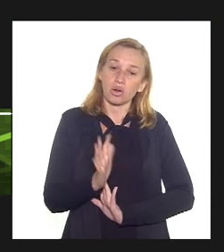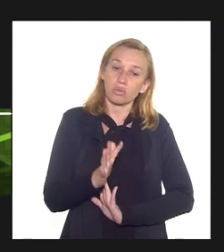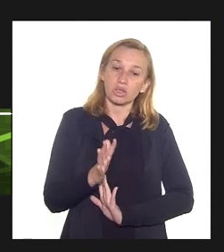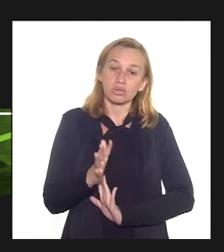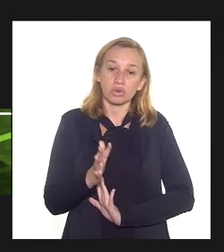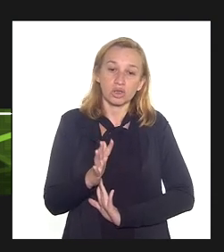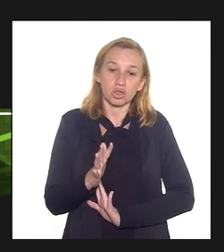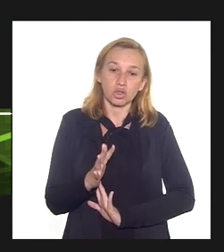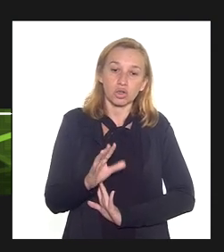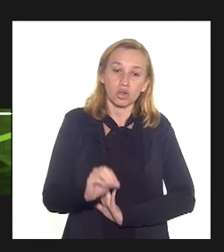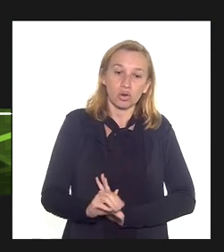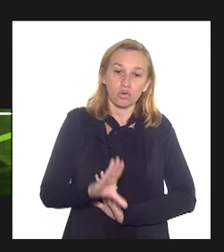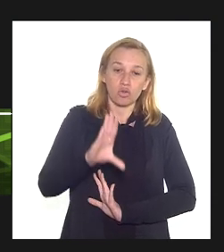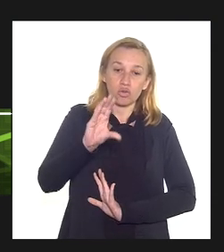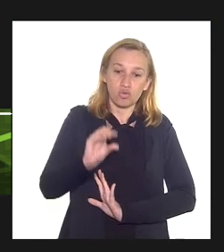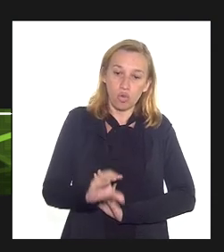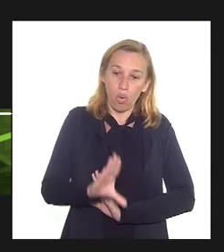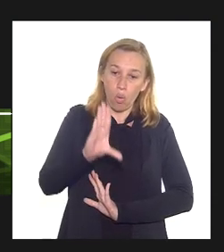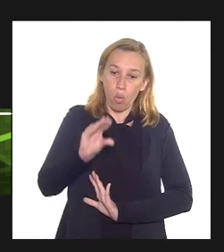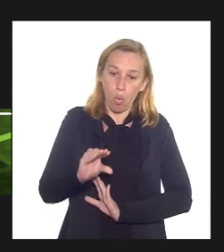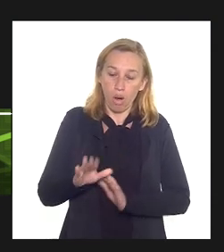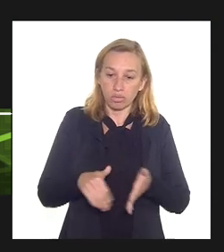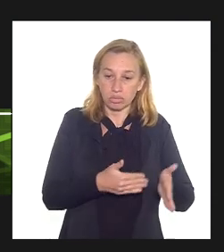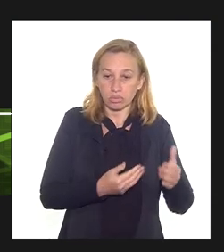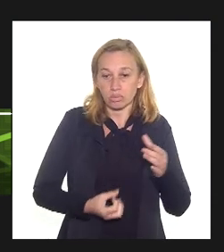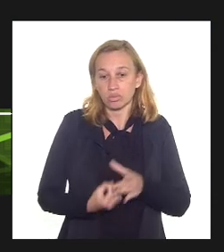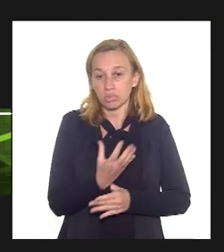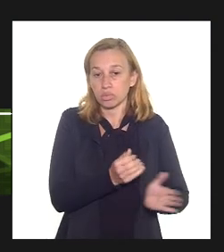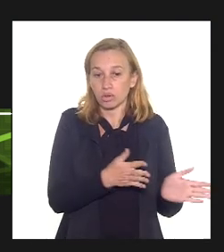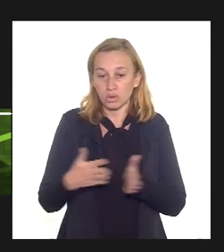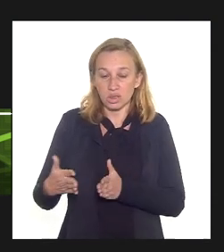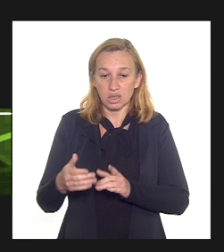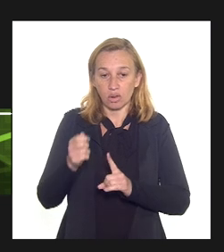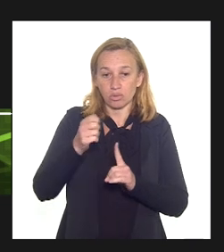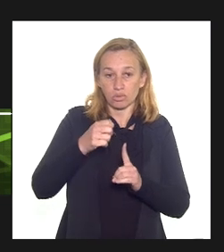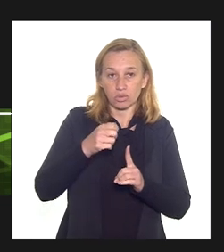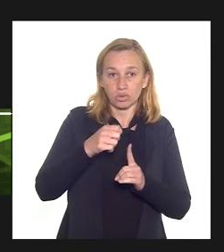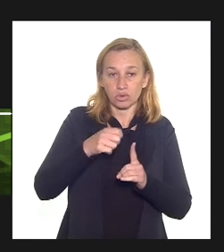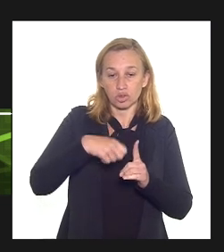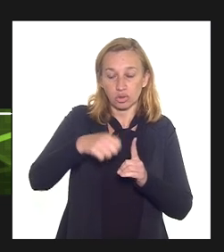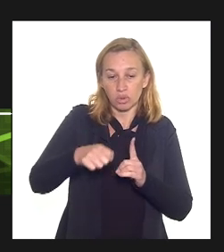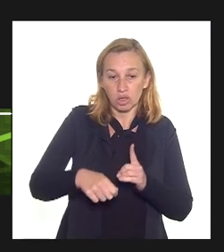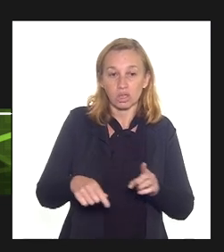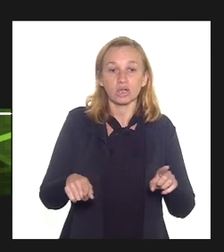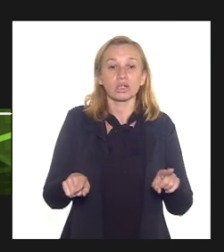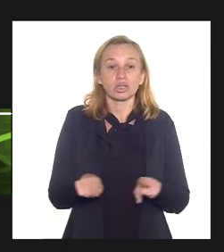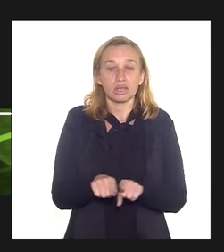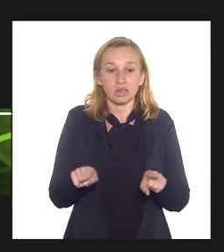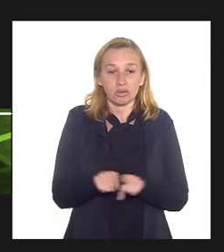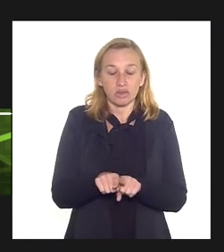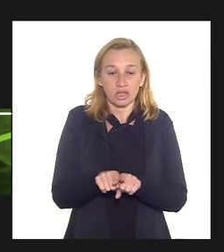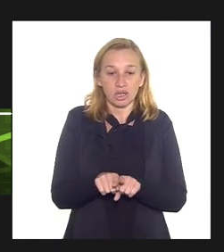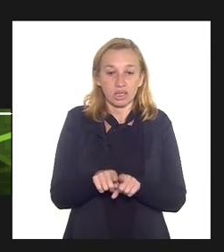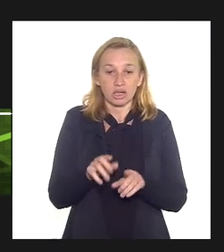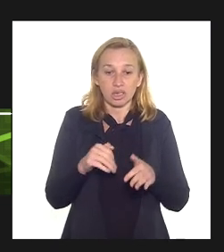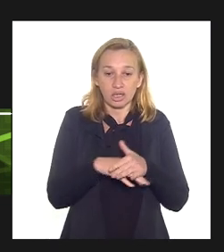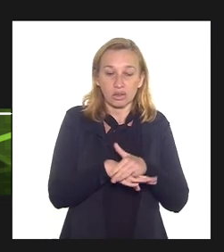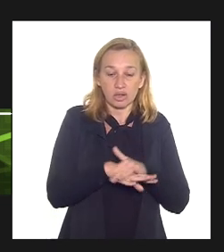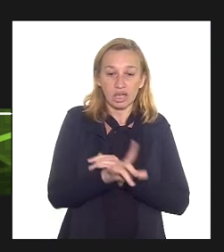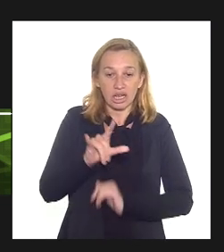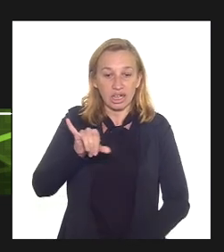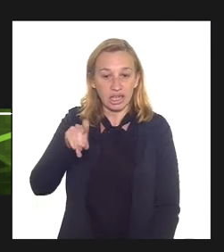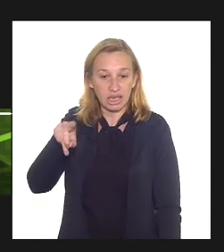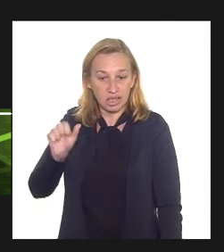como numeradora a produção mensal do campo e do denominador as reservas provadas líquidas